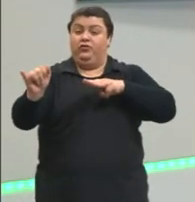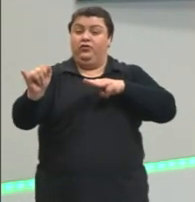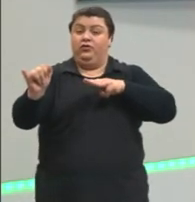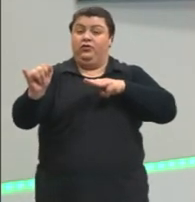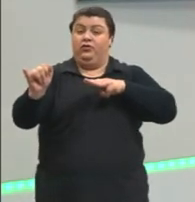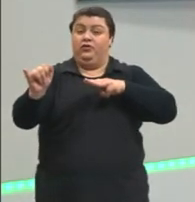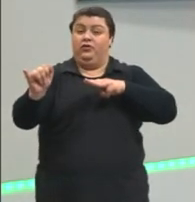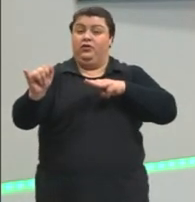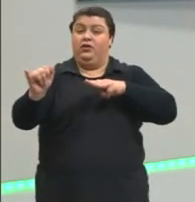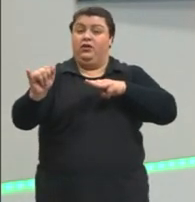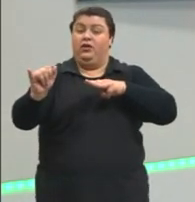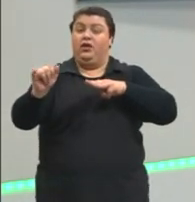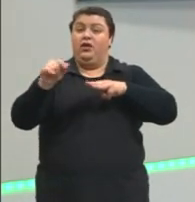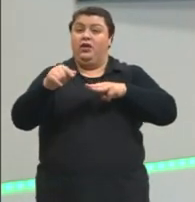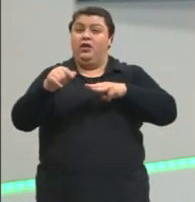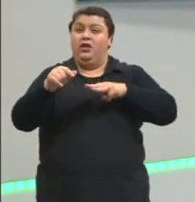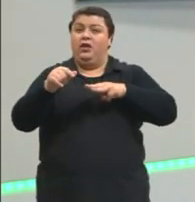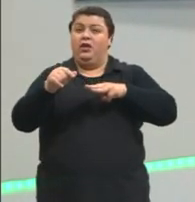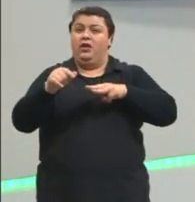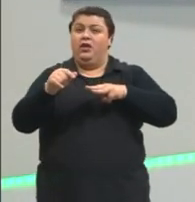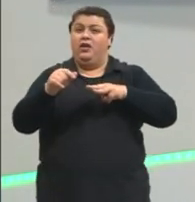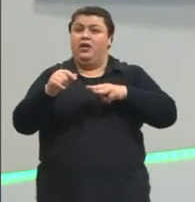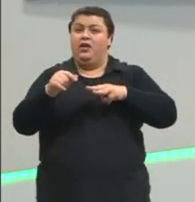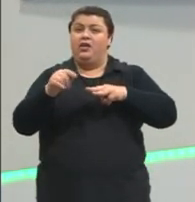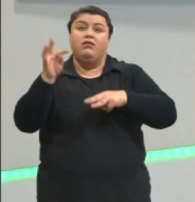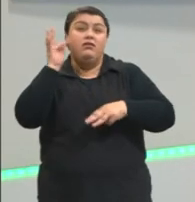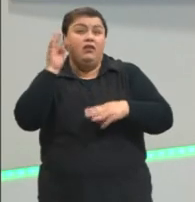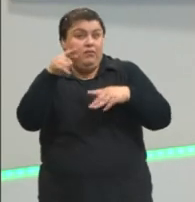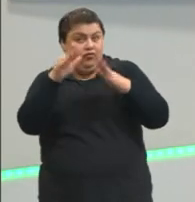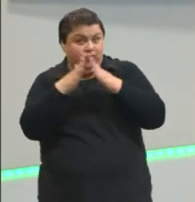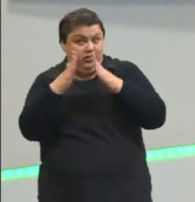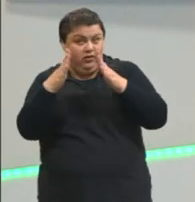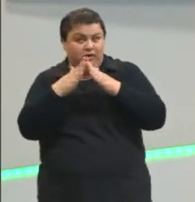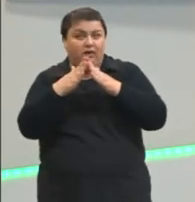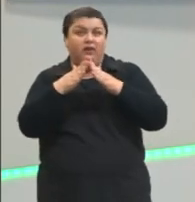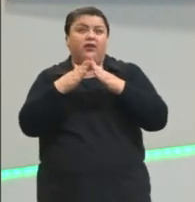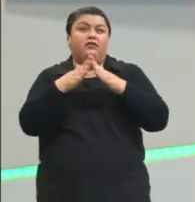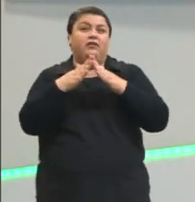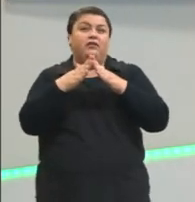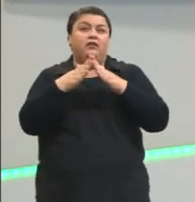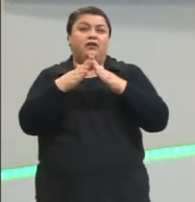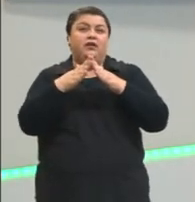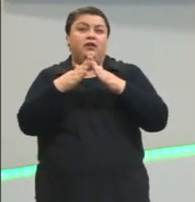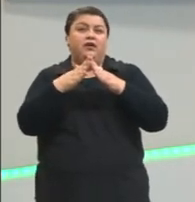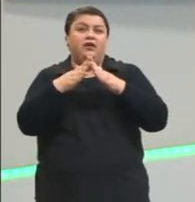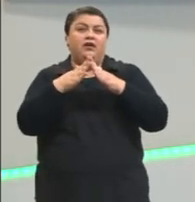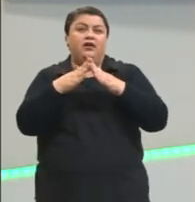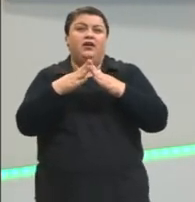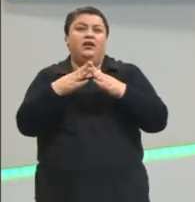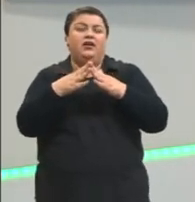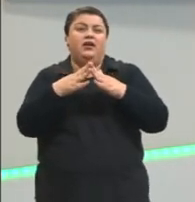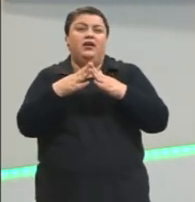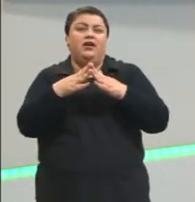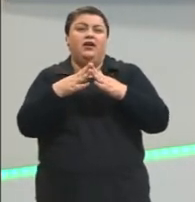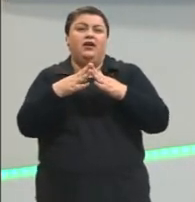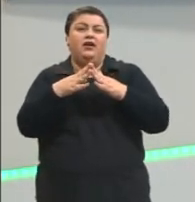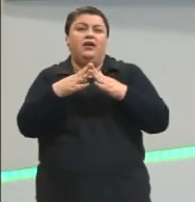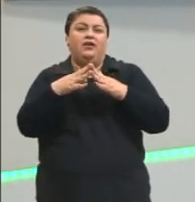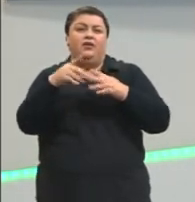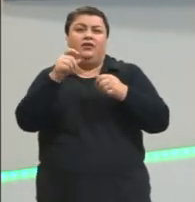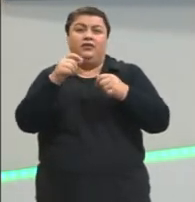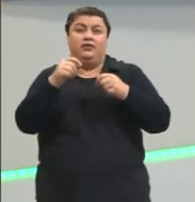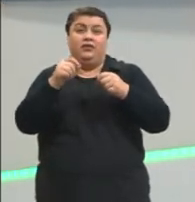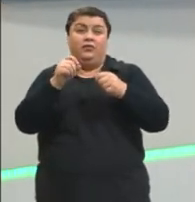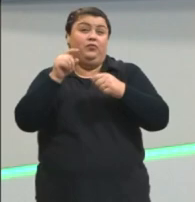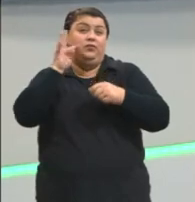E deixando para vocês já de tarefa de casa. Olha que malvada, né? Já chegando dando tarefa. deixando a tarefa